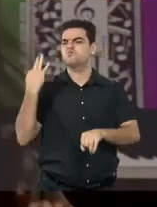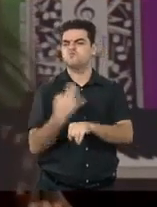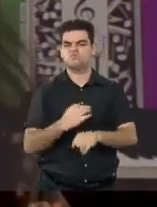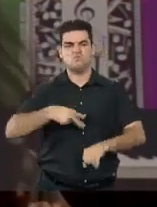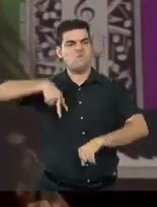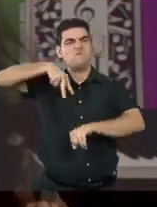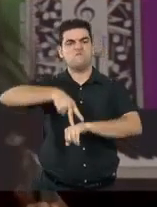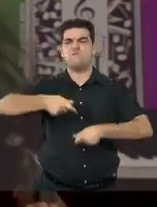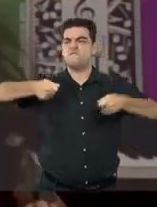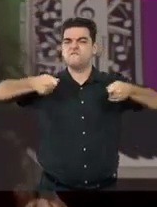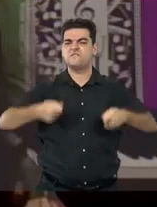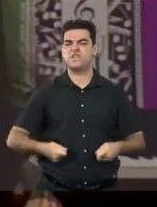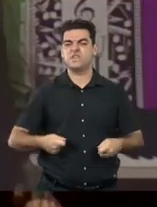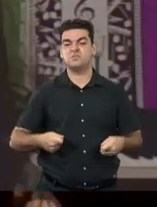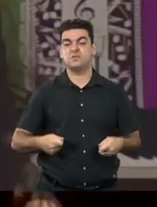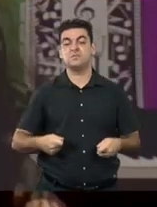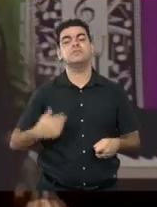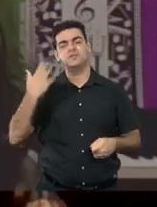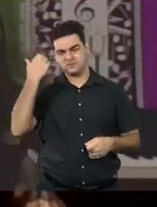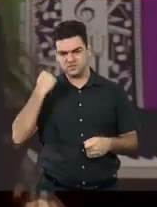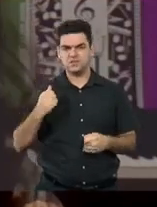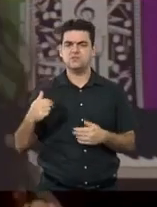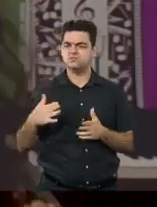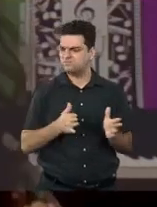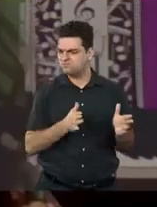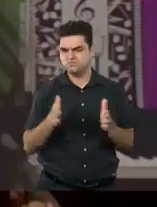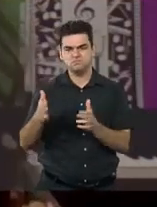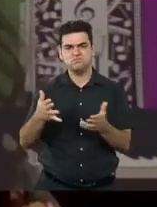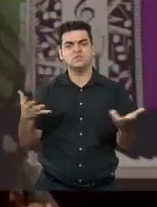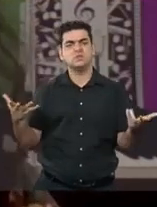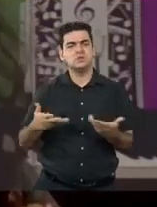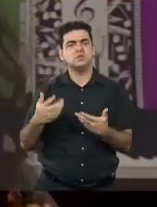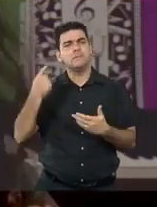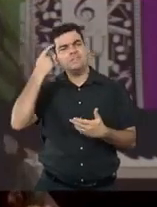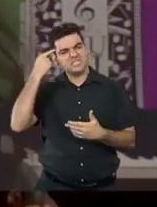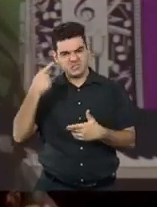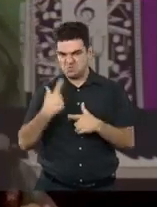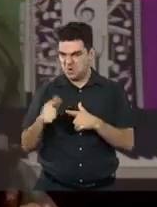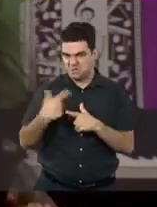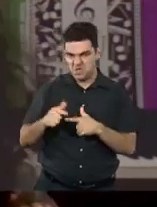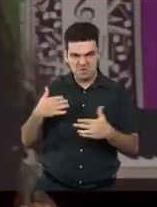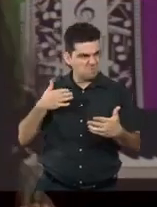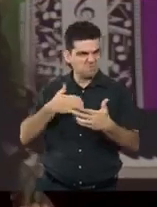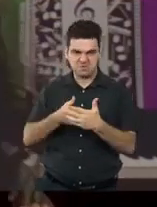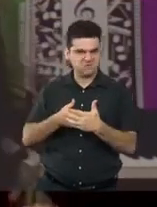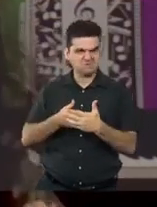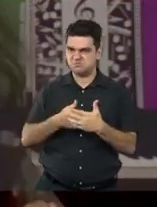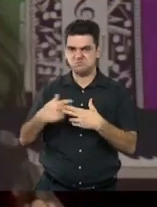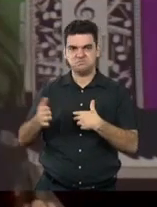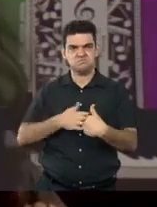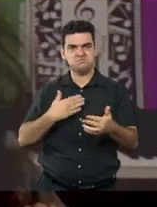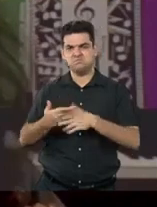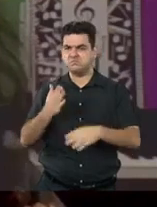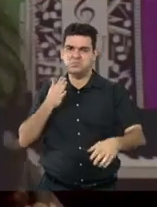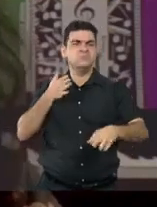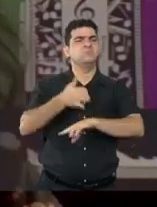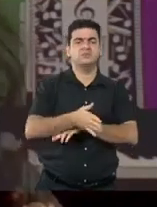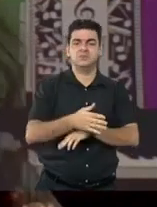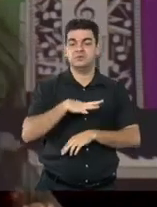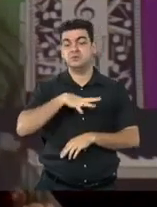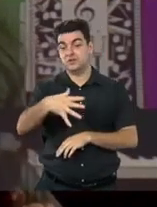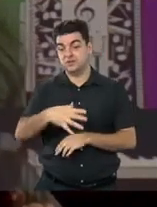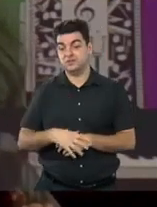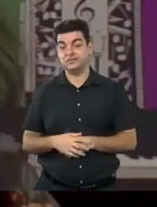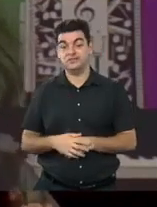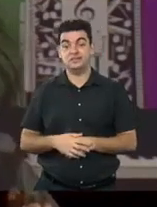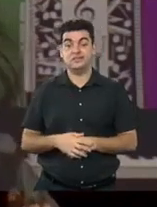temos a certeza de que seguimos firmes nesse processo de ultrapassar barreiras, de romper paradigmas, de desbravar e